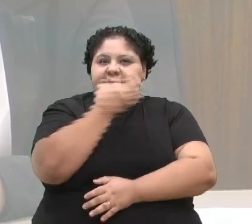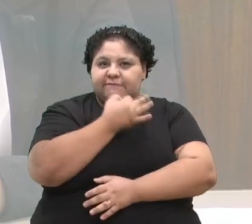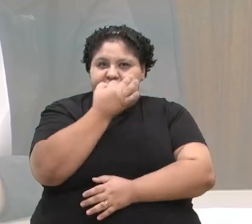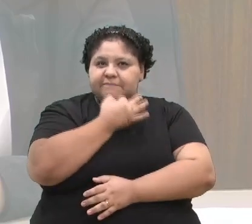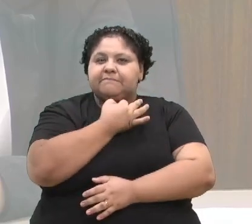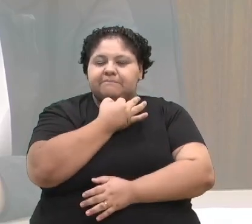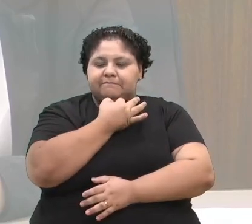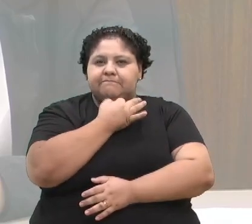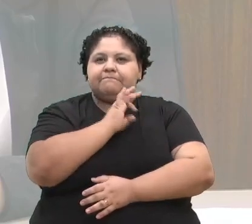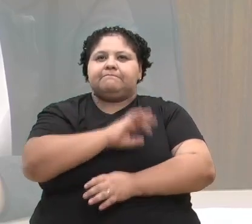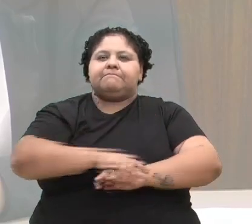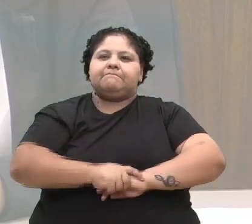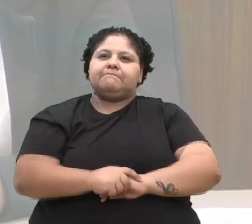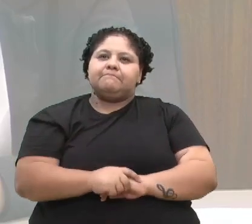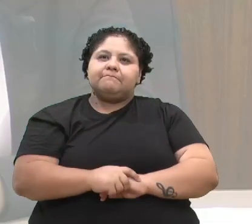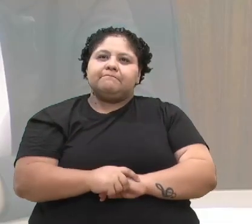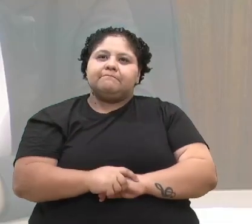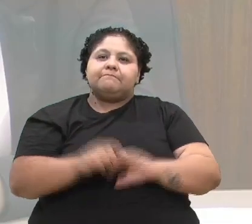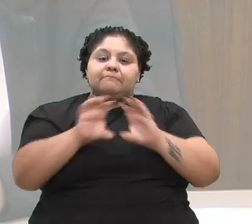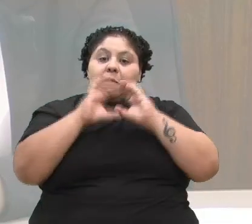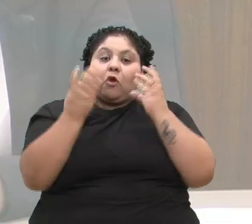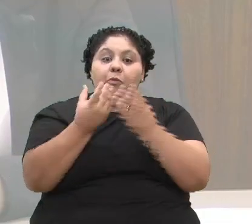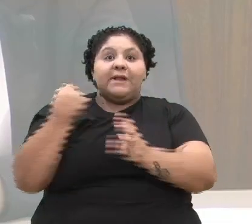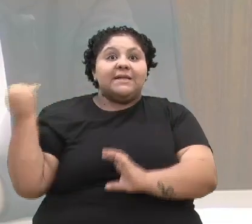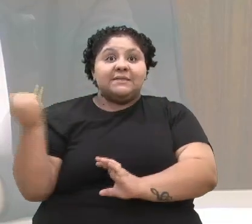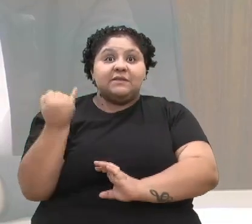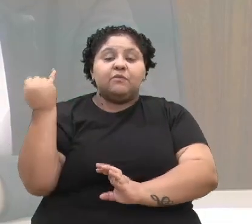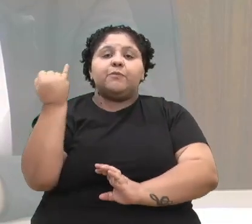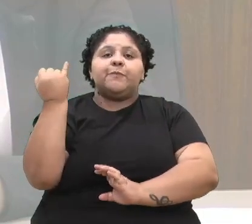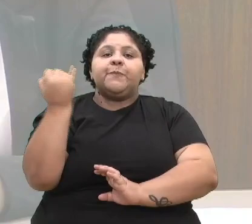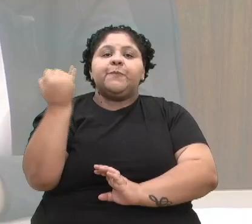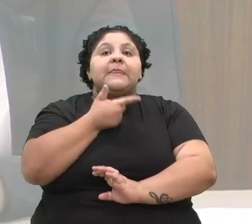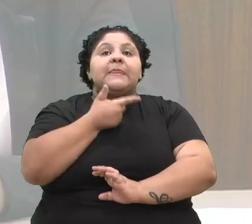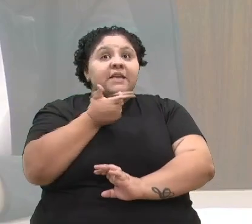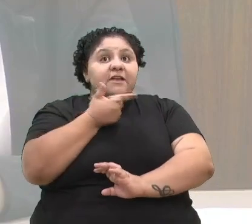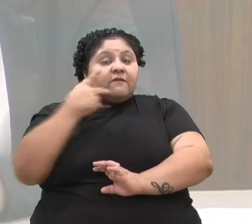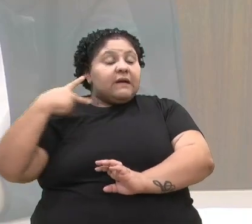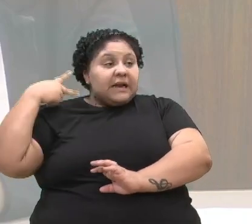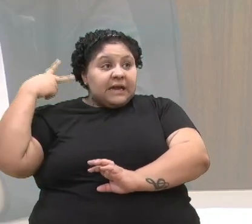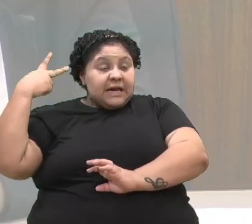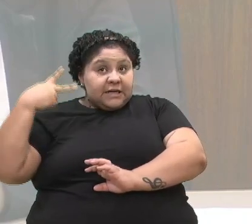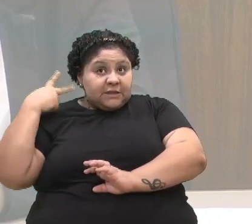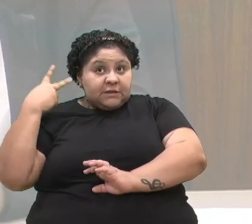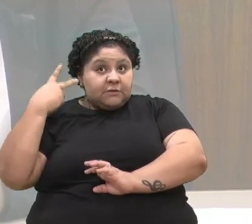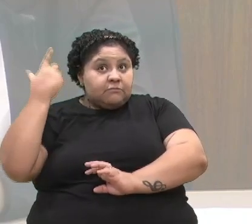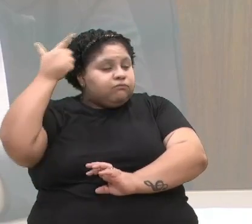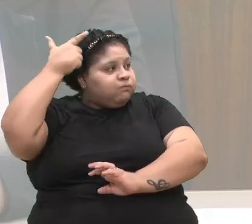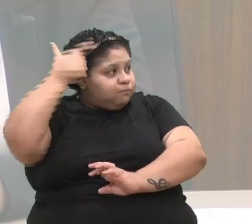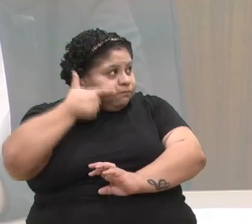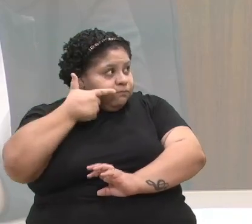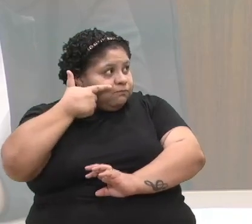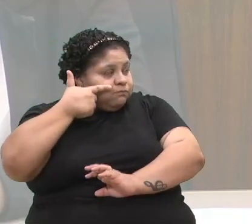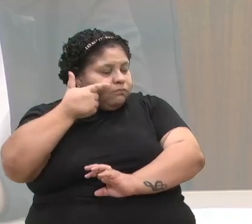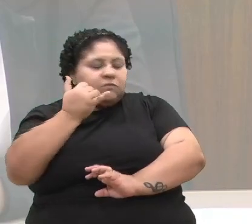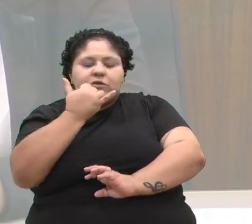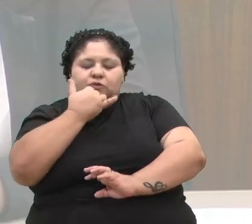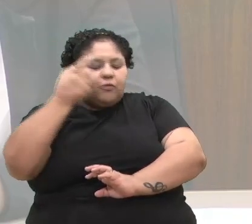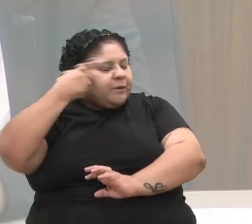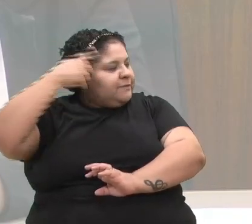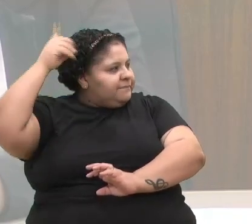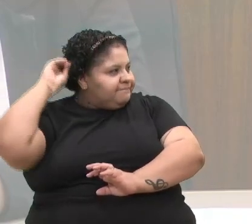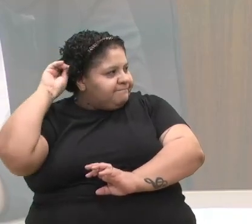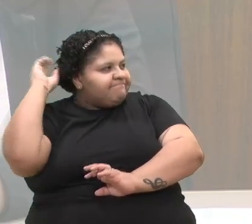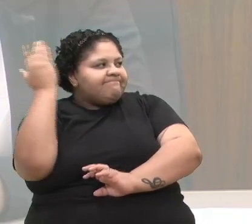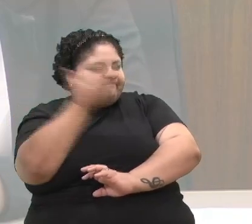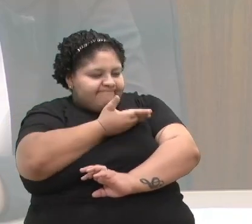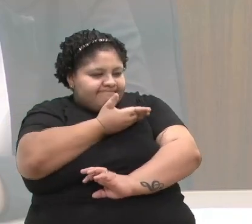e do 15 de novembro do Beltão de Queiroz, comunidades importantes. E dizer, vereador Lucas Gil, que mais uma vez na nossa cidade, eu